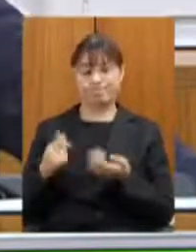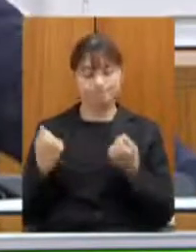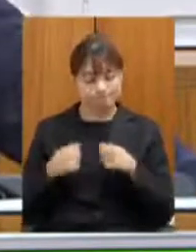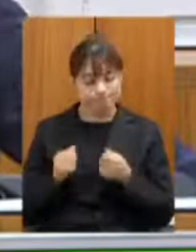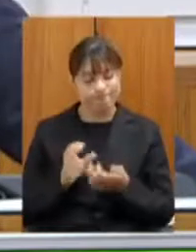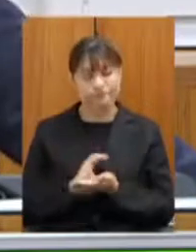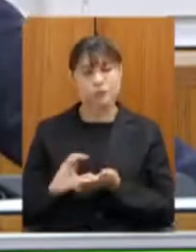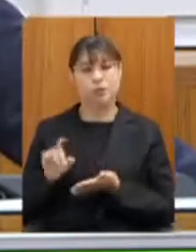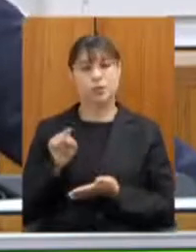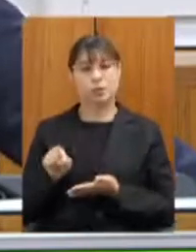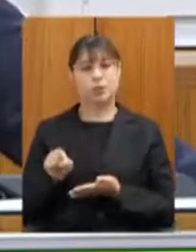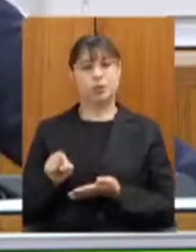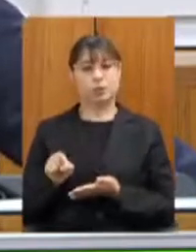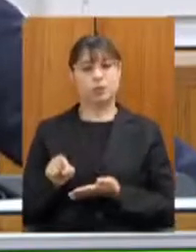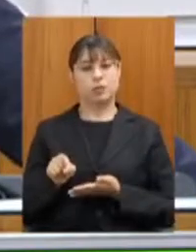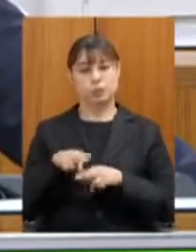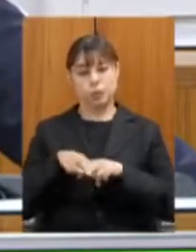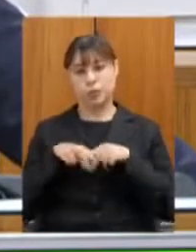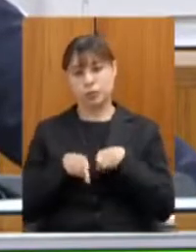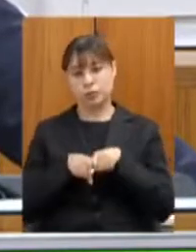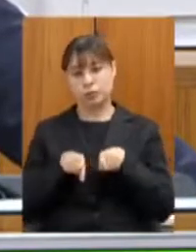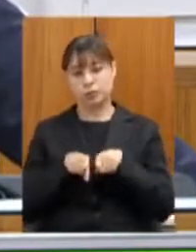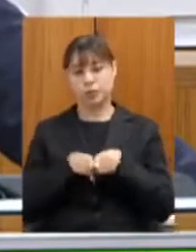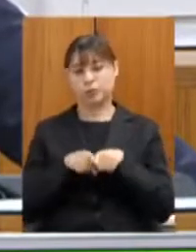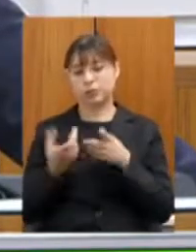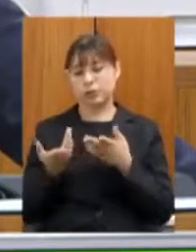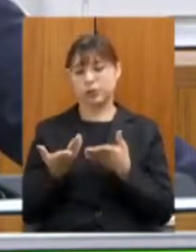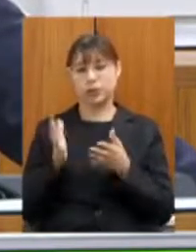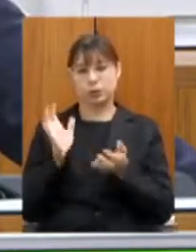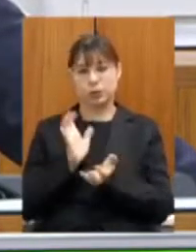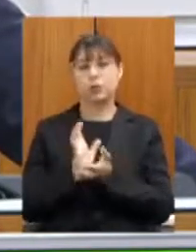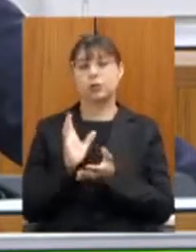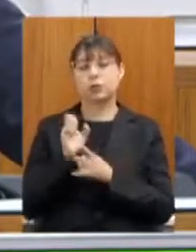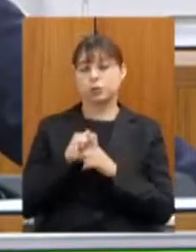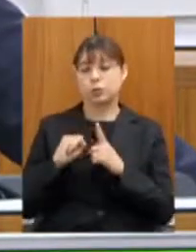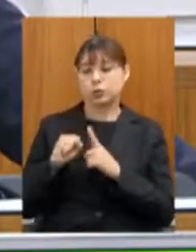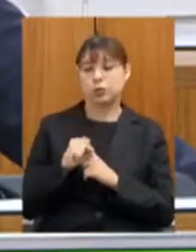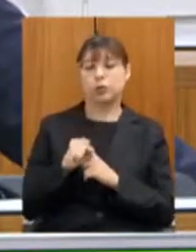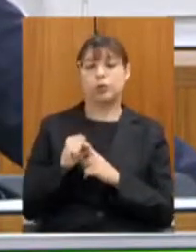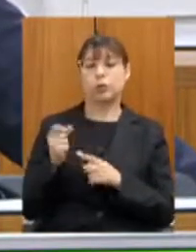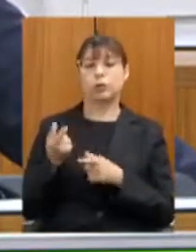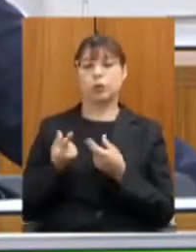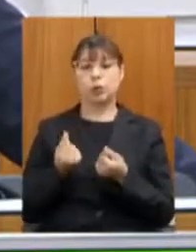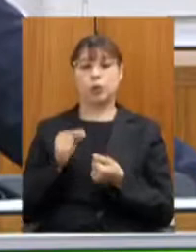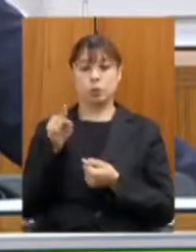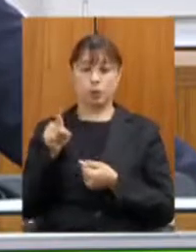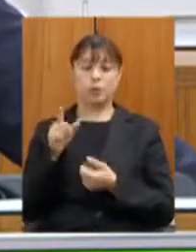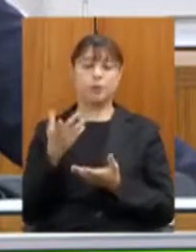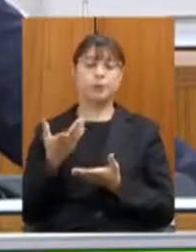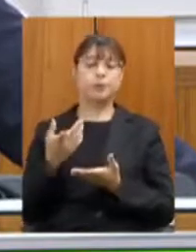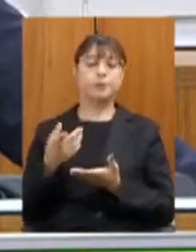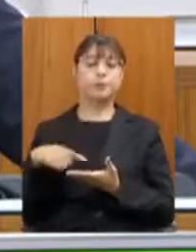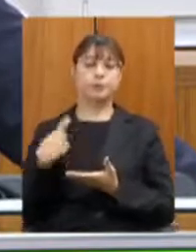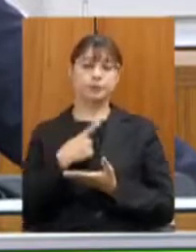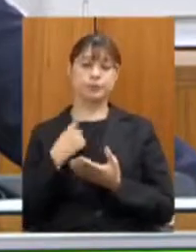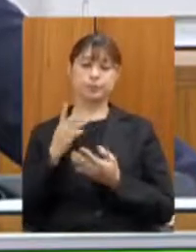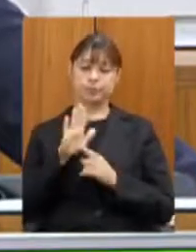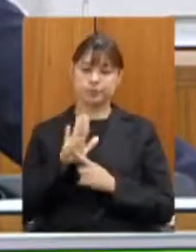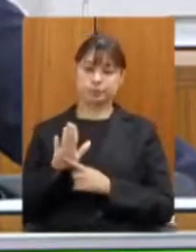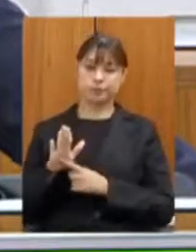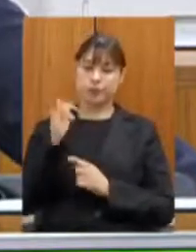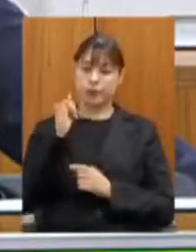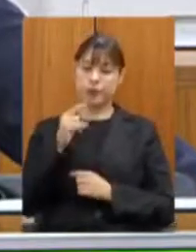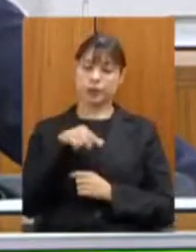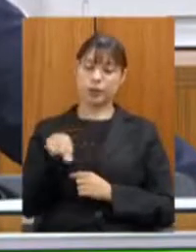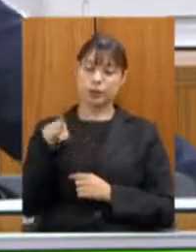de investimentos até dado o perfil socioeconômico e nós estamos então muito atentos então prestando aqui contas ao senhor